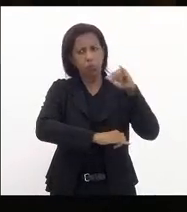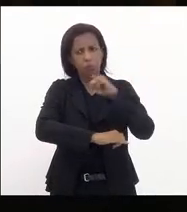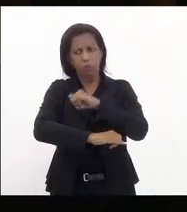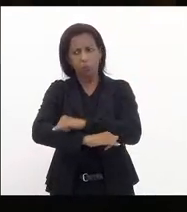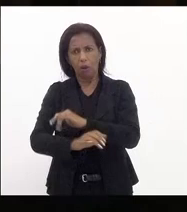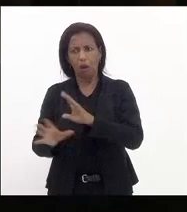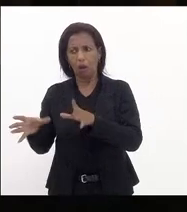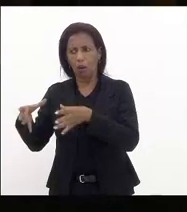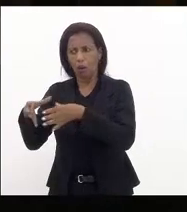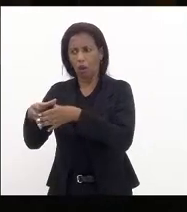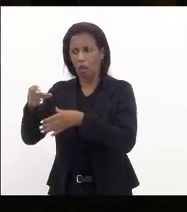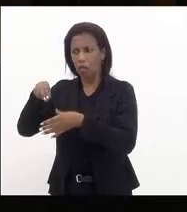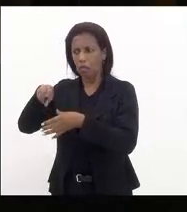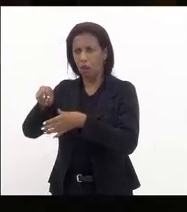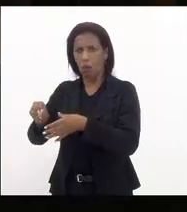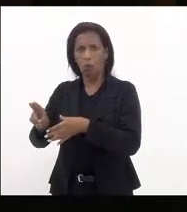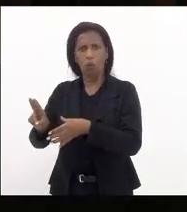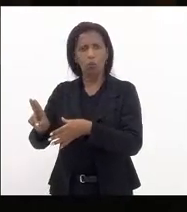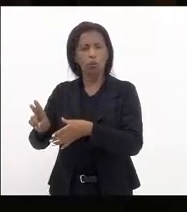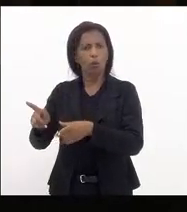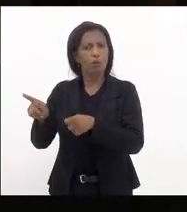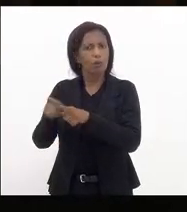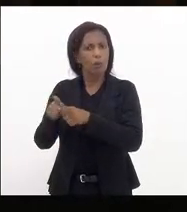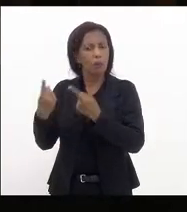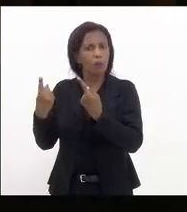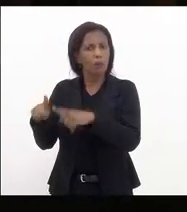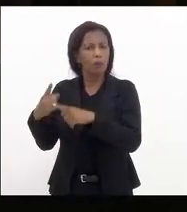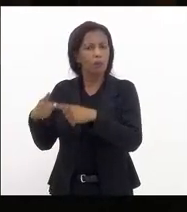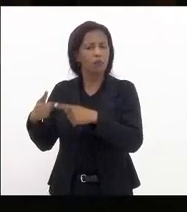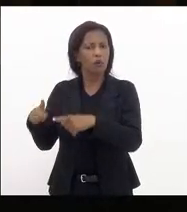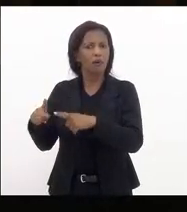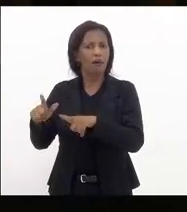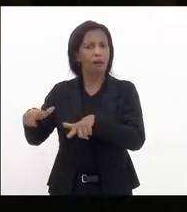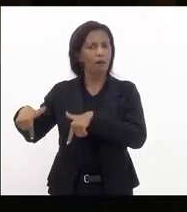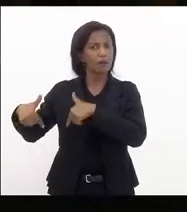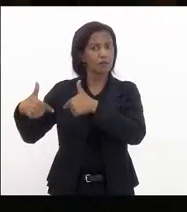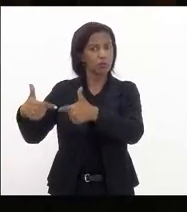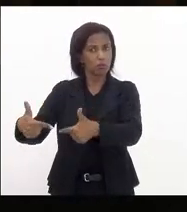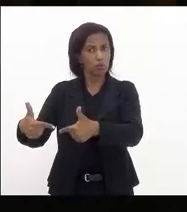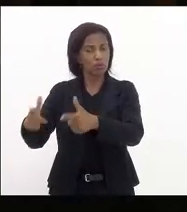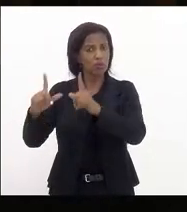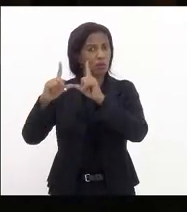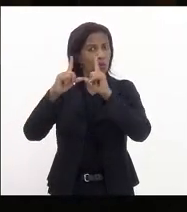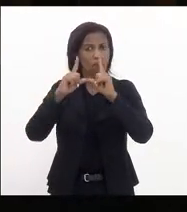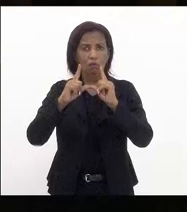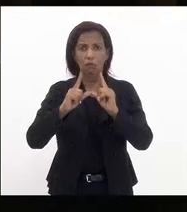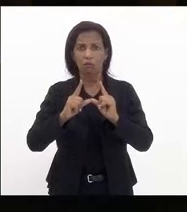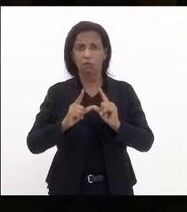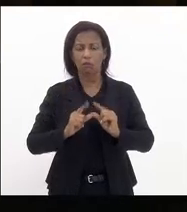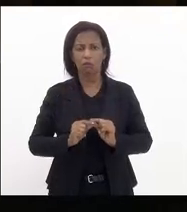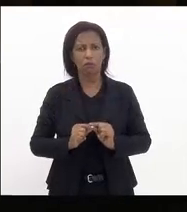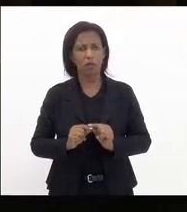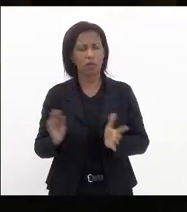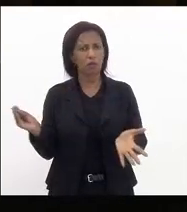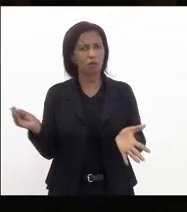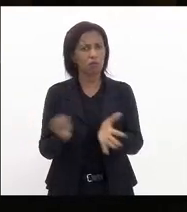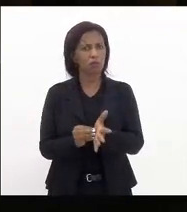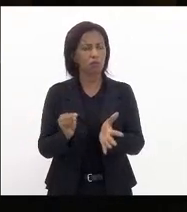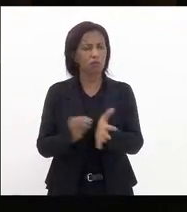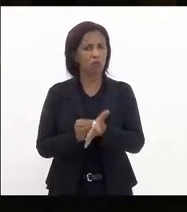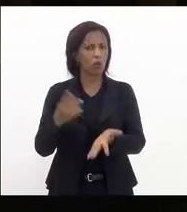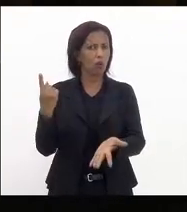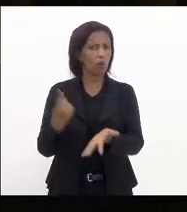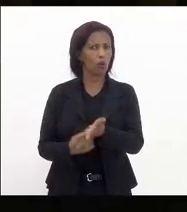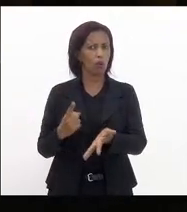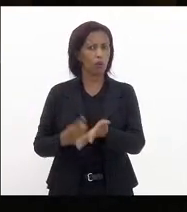também de provocar ações que eu considero o mínimo descompromissada com a